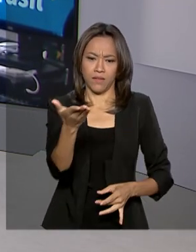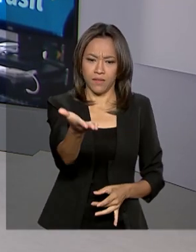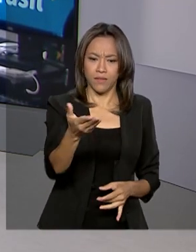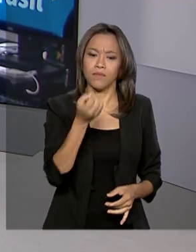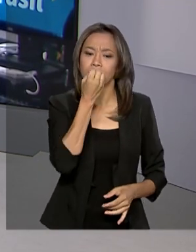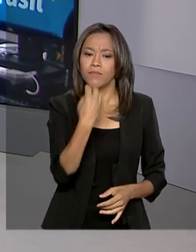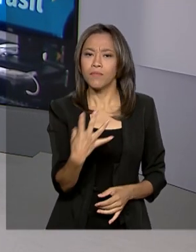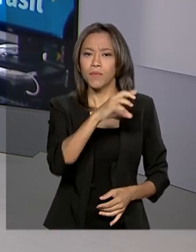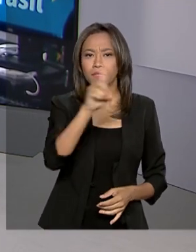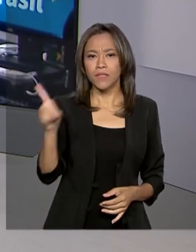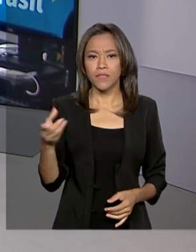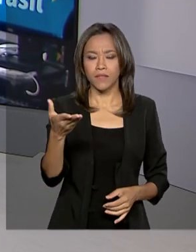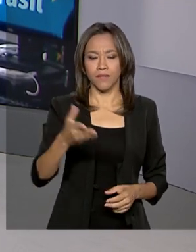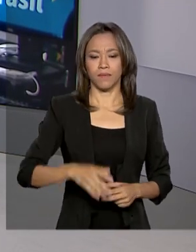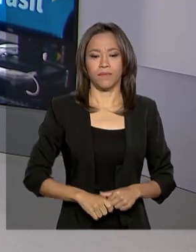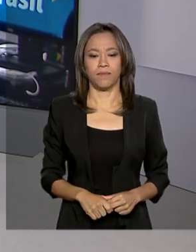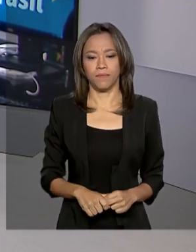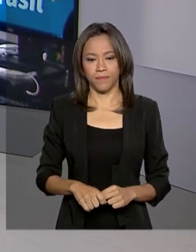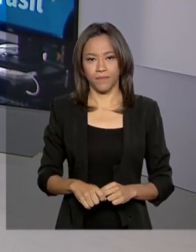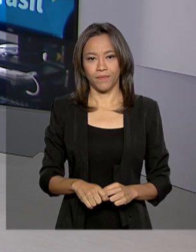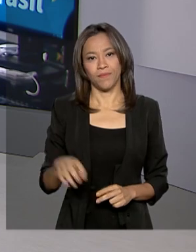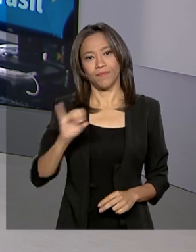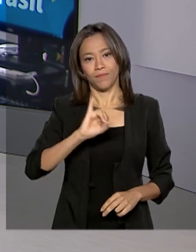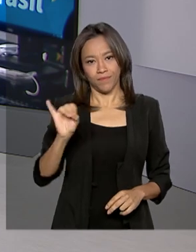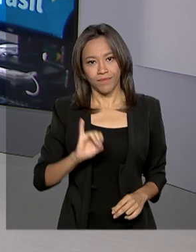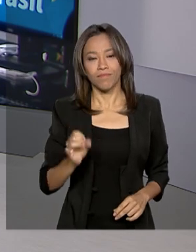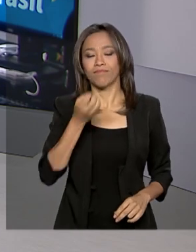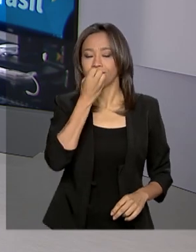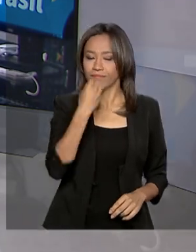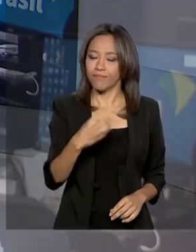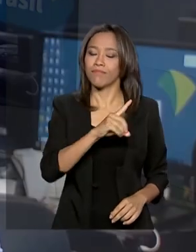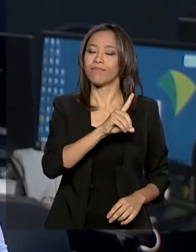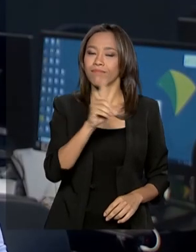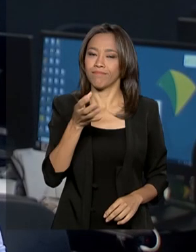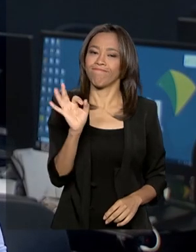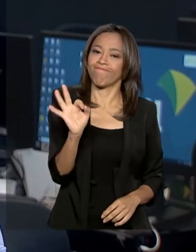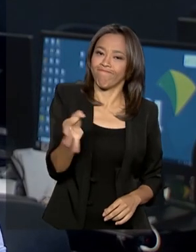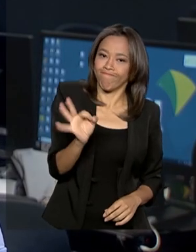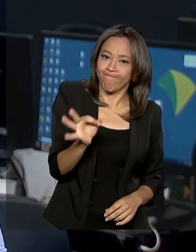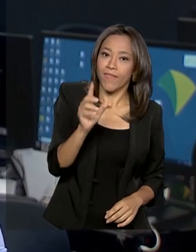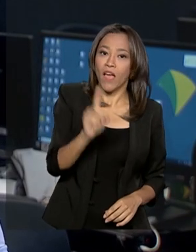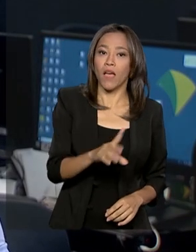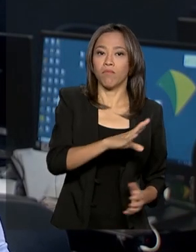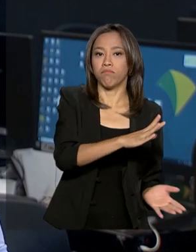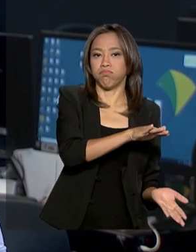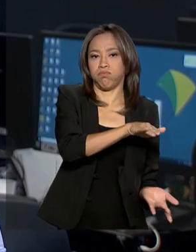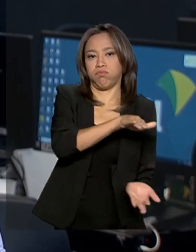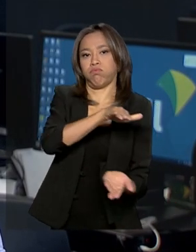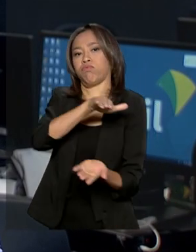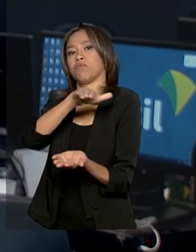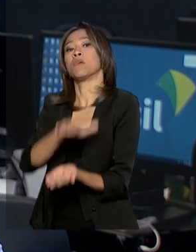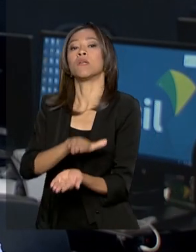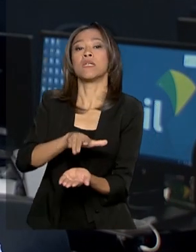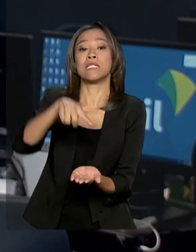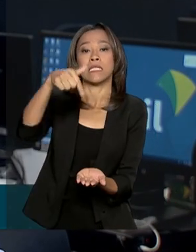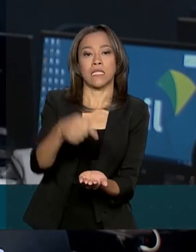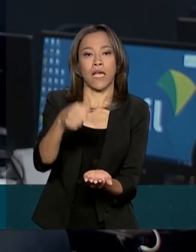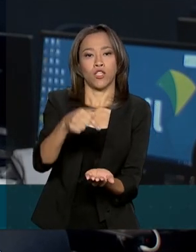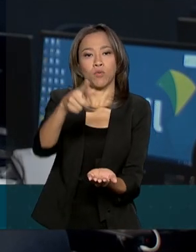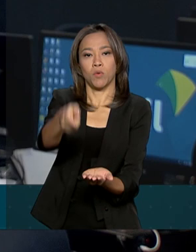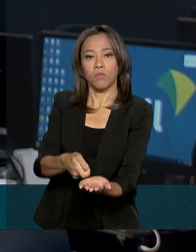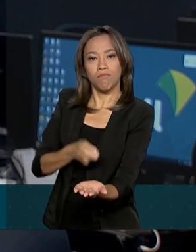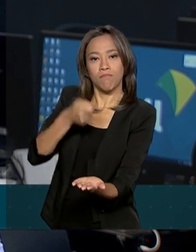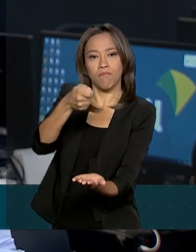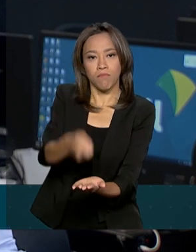bom dia pra você. Oi, bom dia, Renata. É isso mesmo, é o sétimo e último lote da restituição de